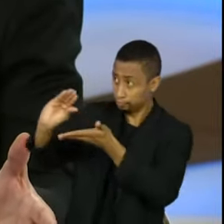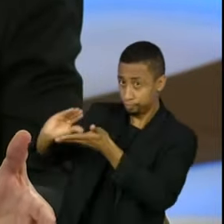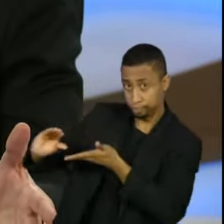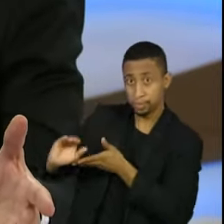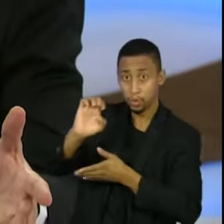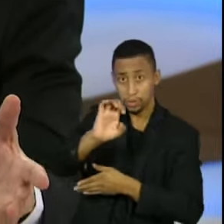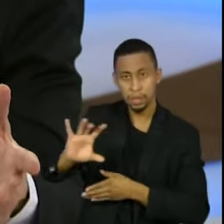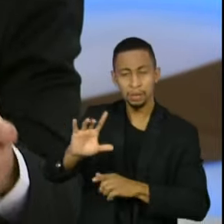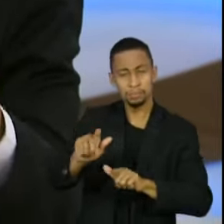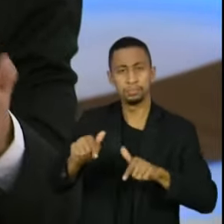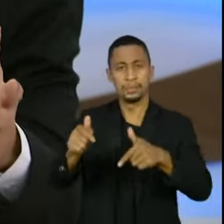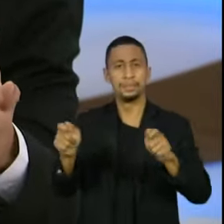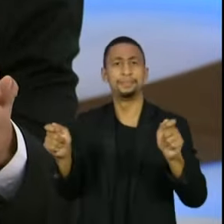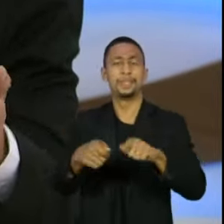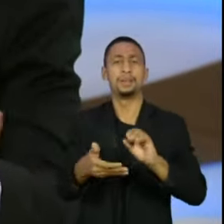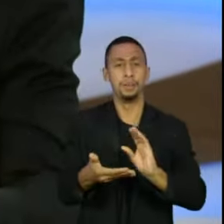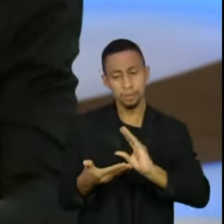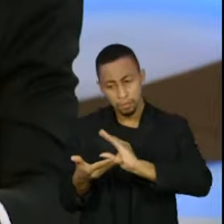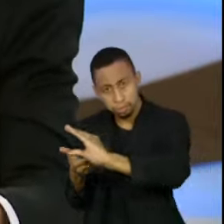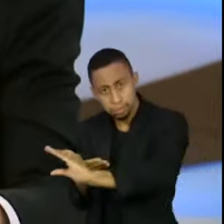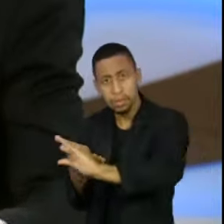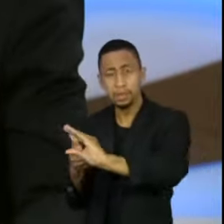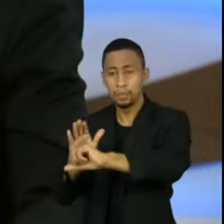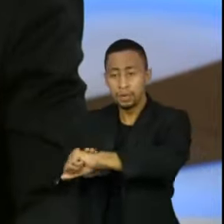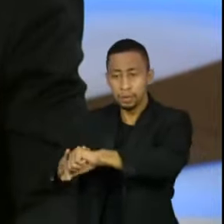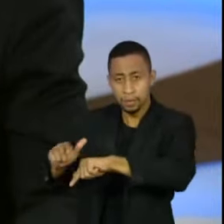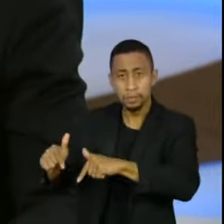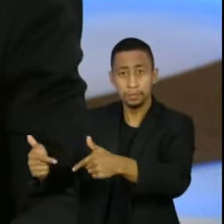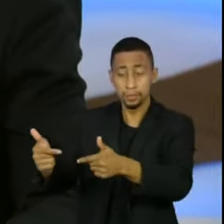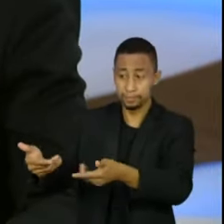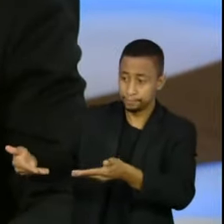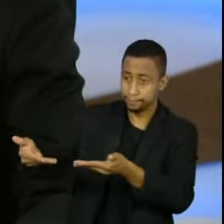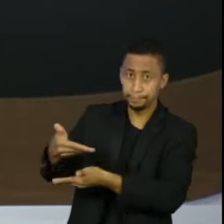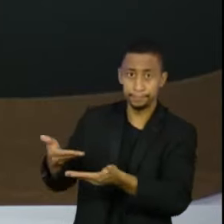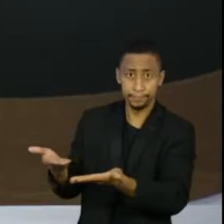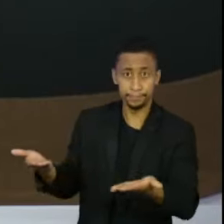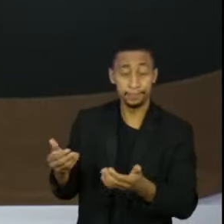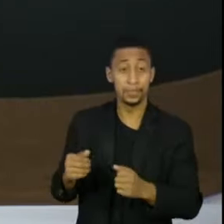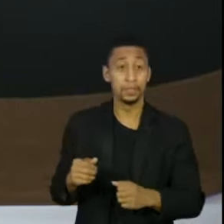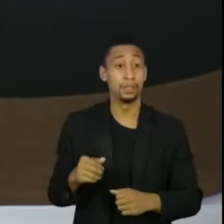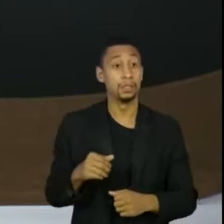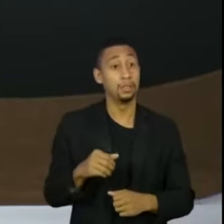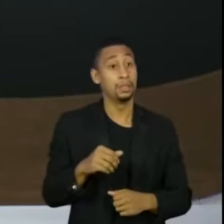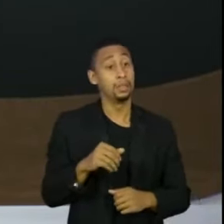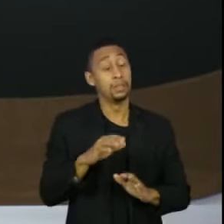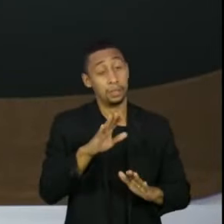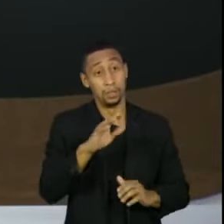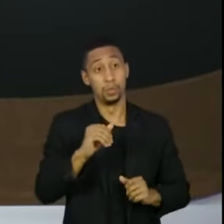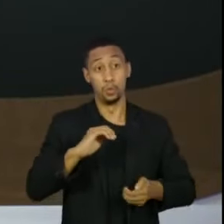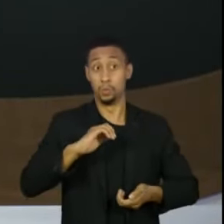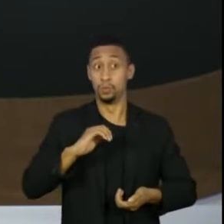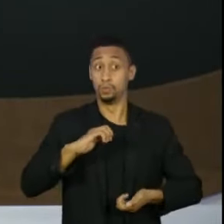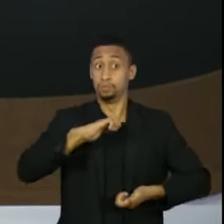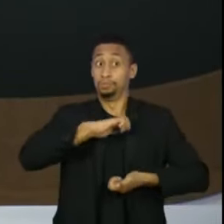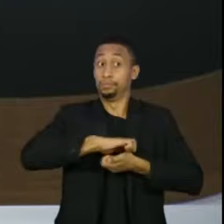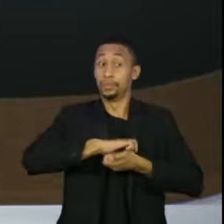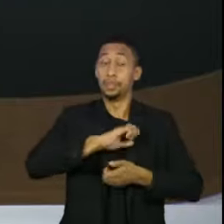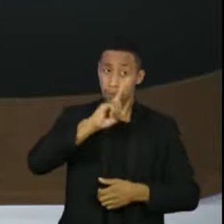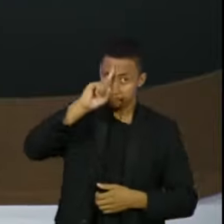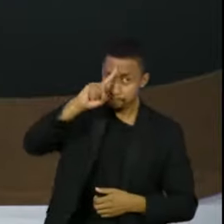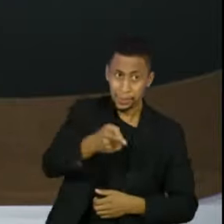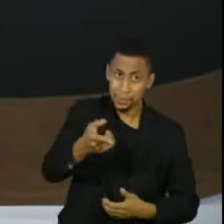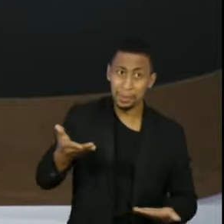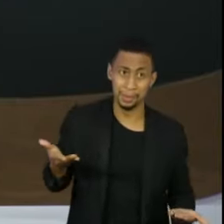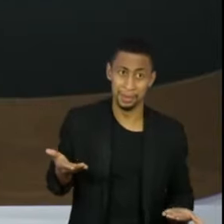nós podemos fazer para poder contemporizar e buscar soluções para essa crise. Supremo mandou, né, senador? O Supremo mandou o presidente reativar.